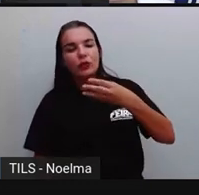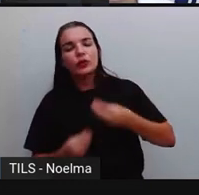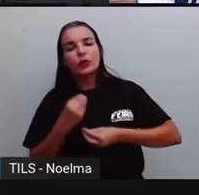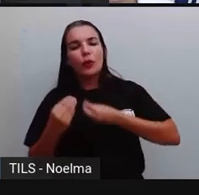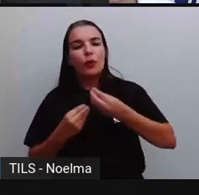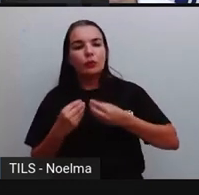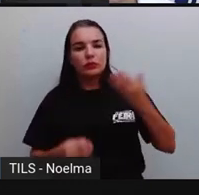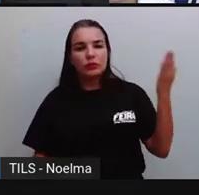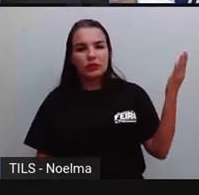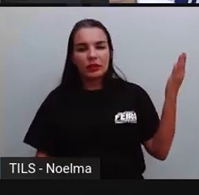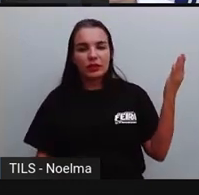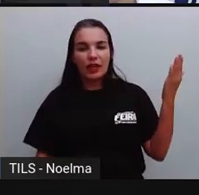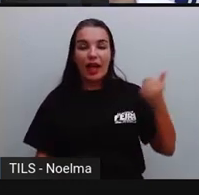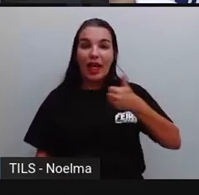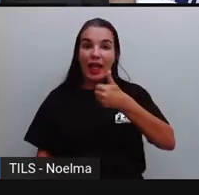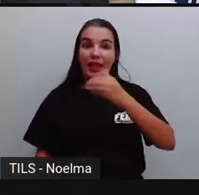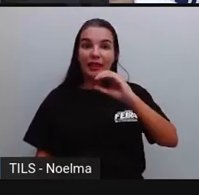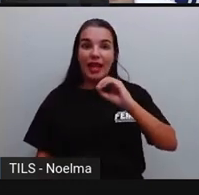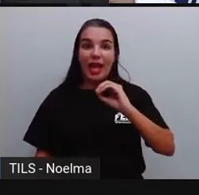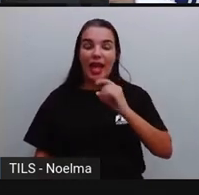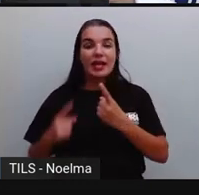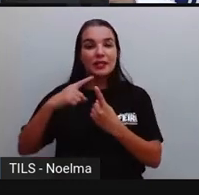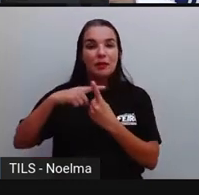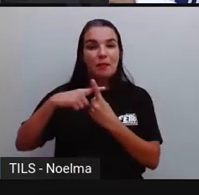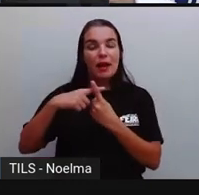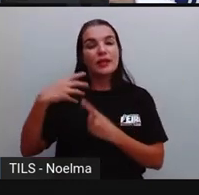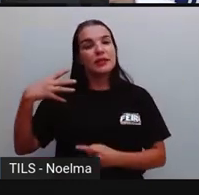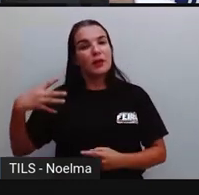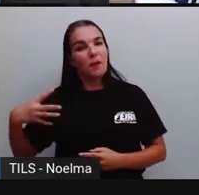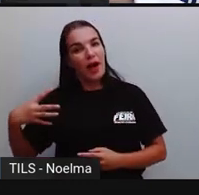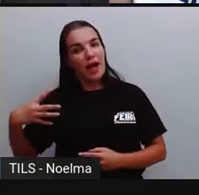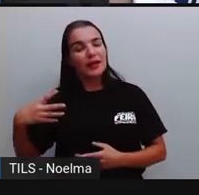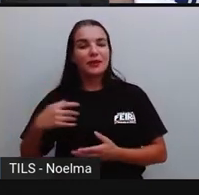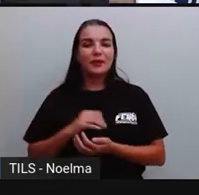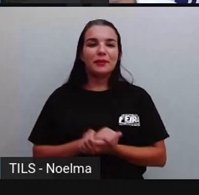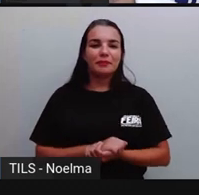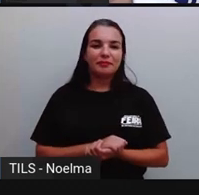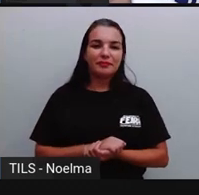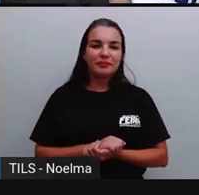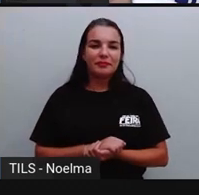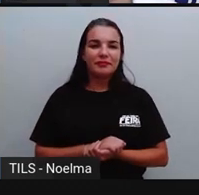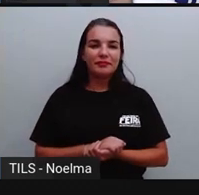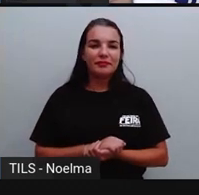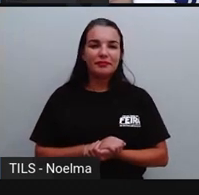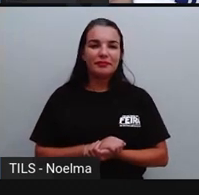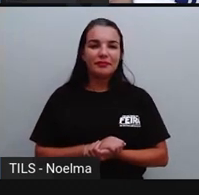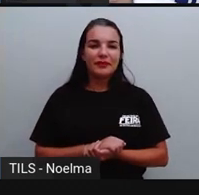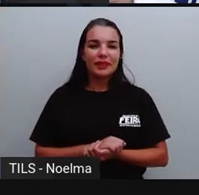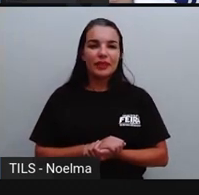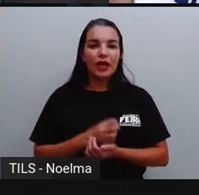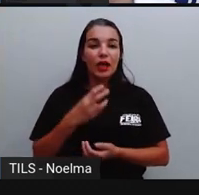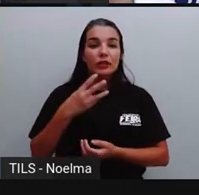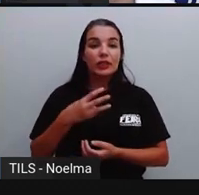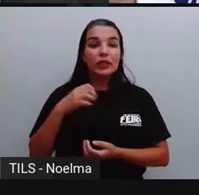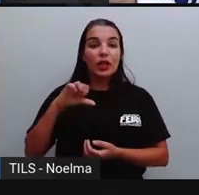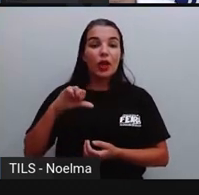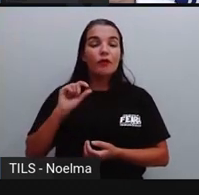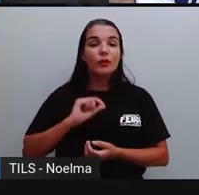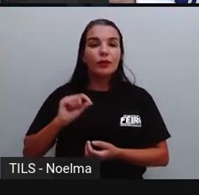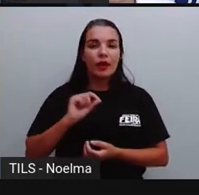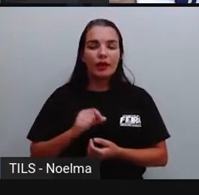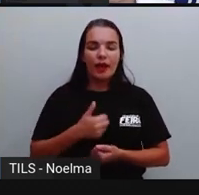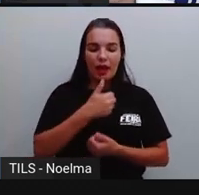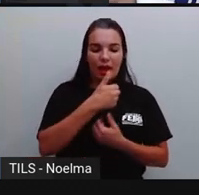Olha lá, o 10, né, mais o 4. E o 39?